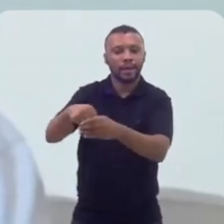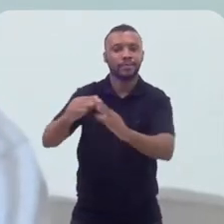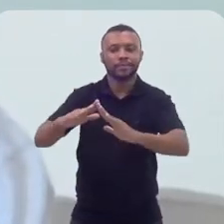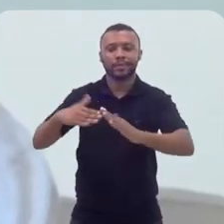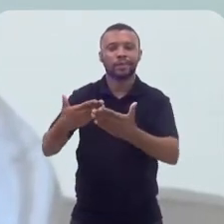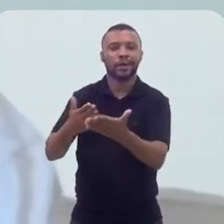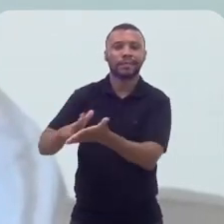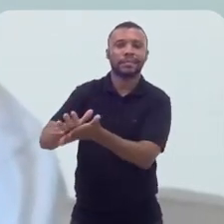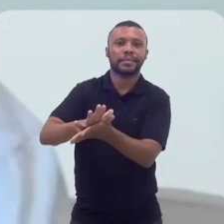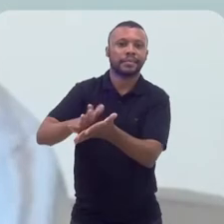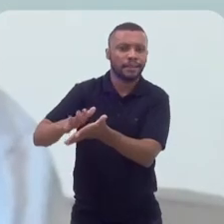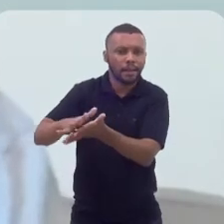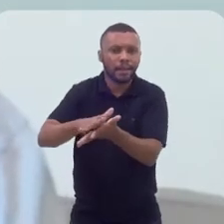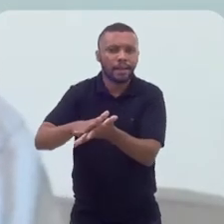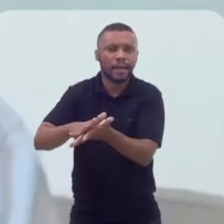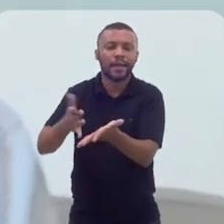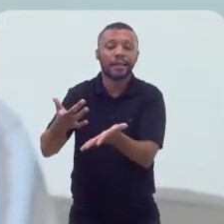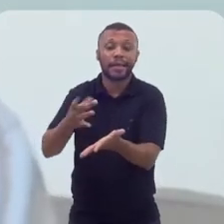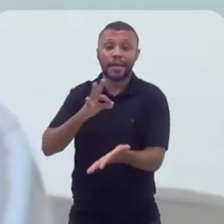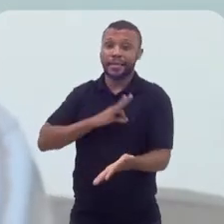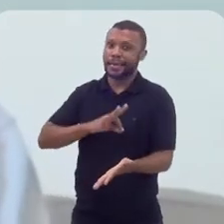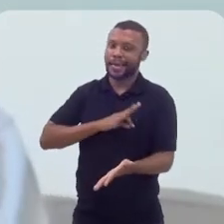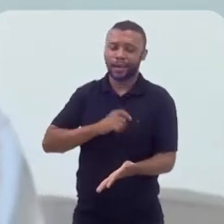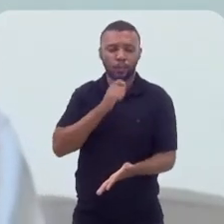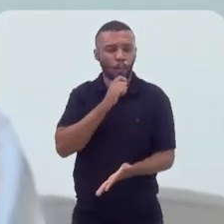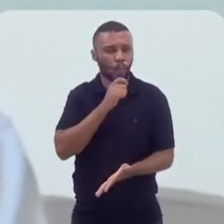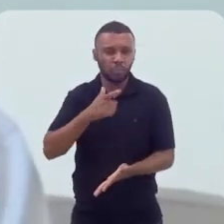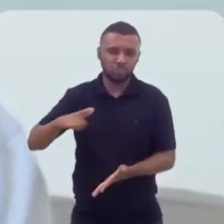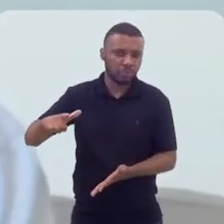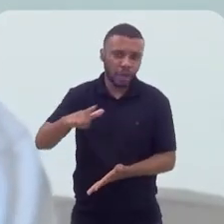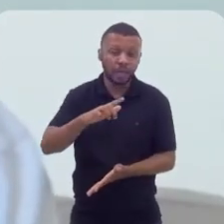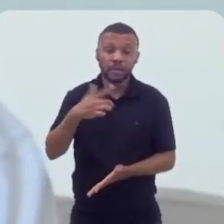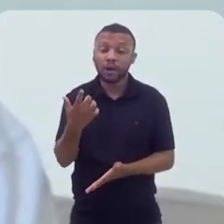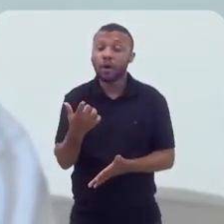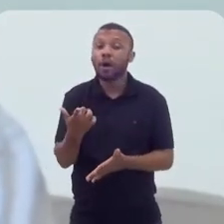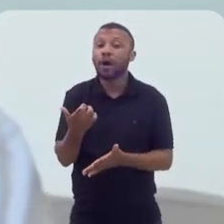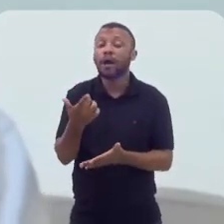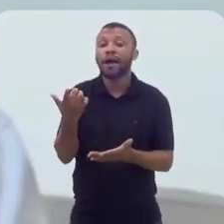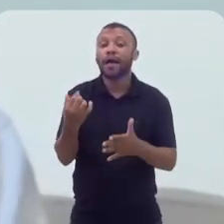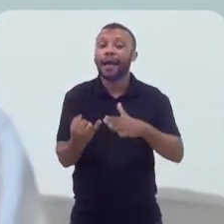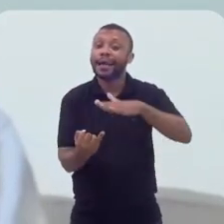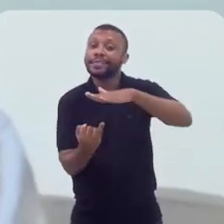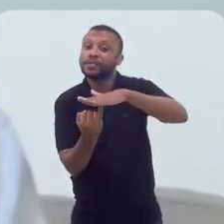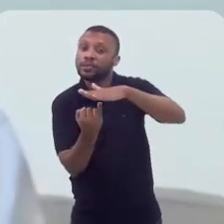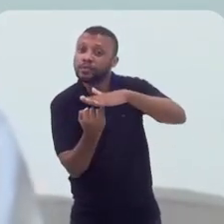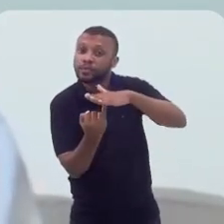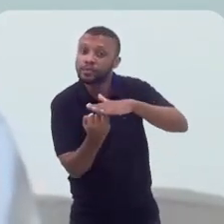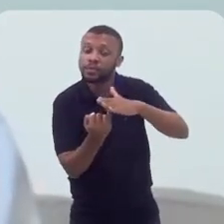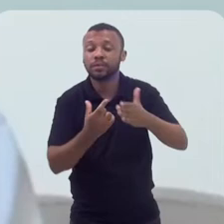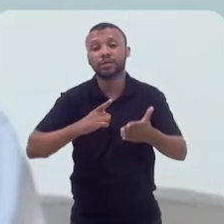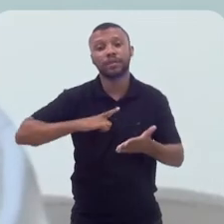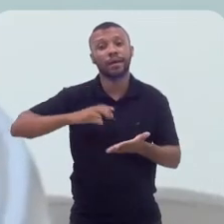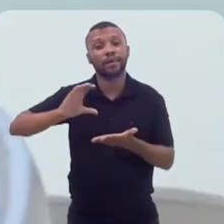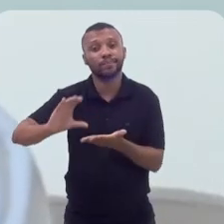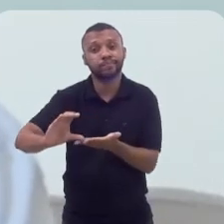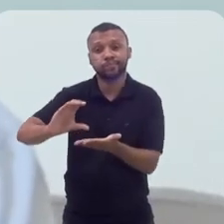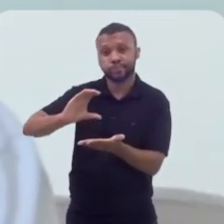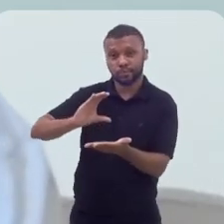não têm salários. São entidades que recebem